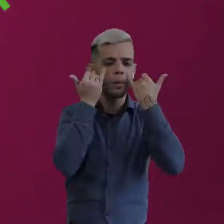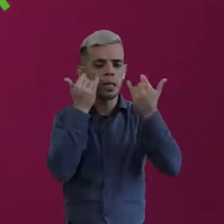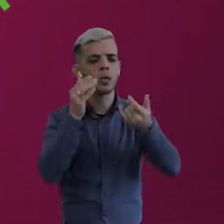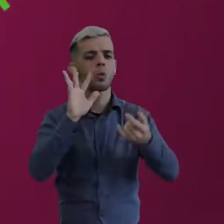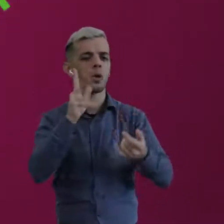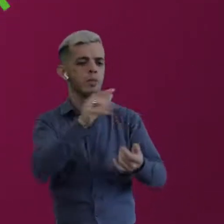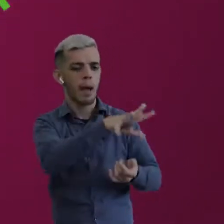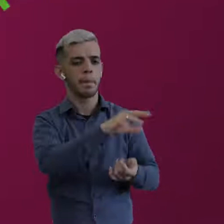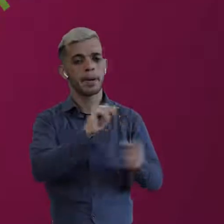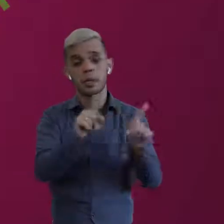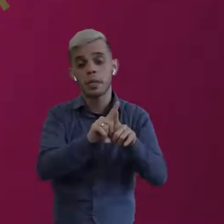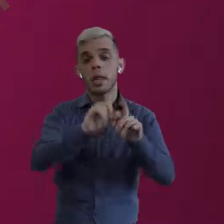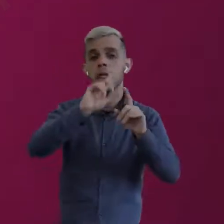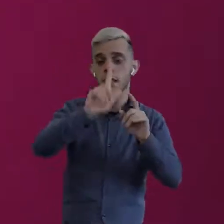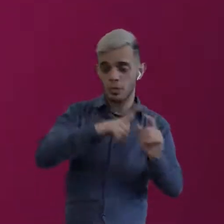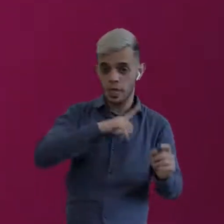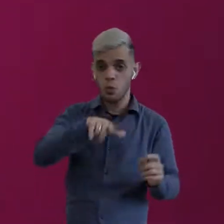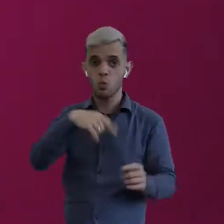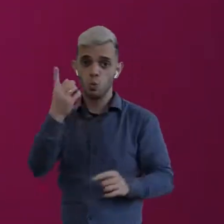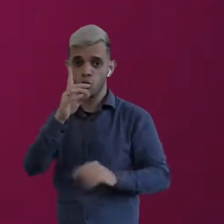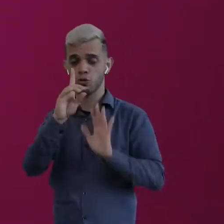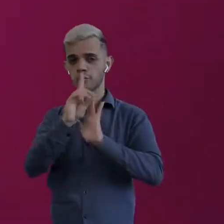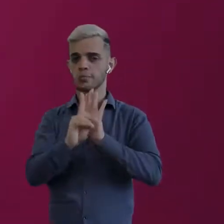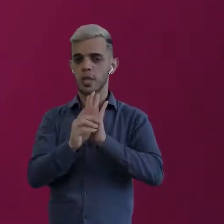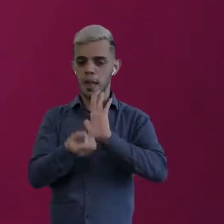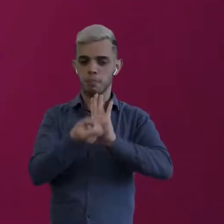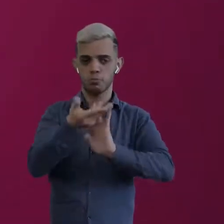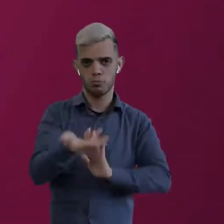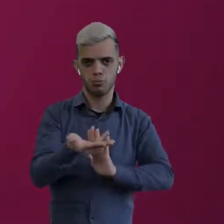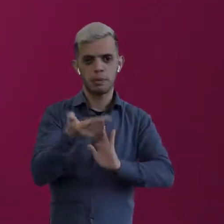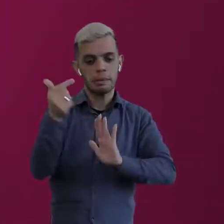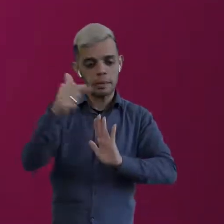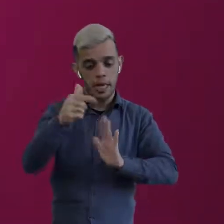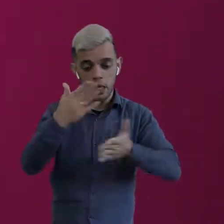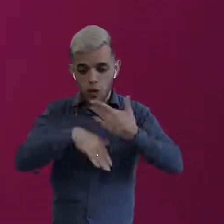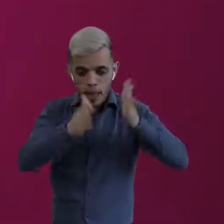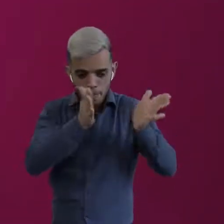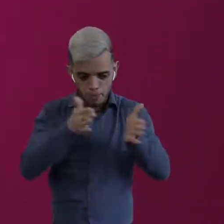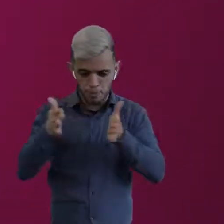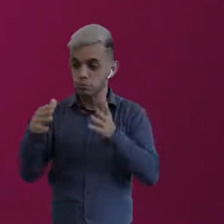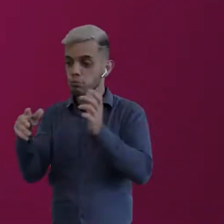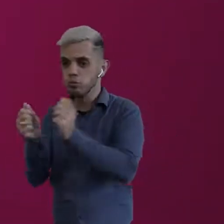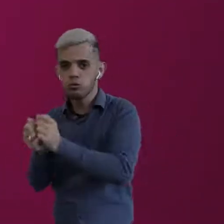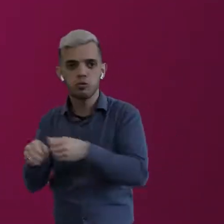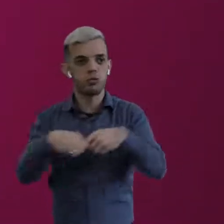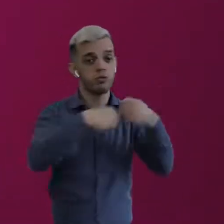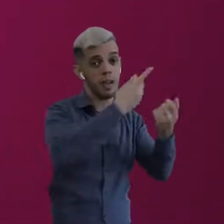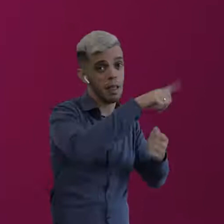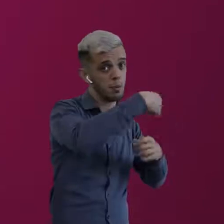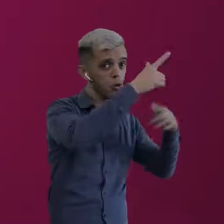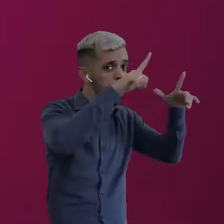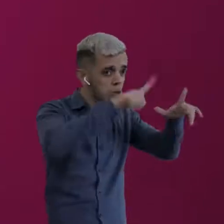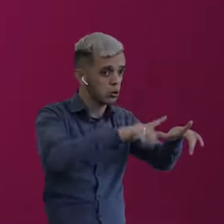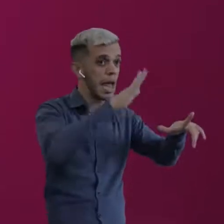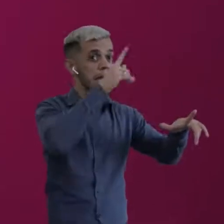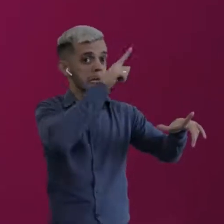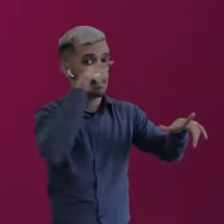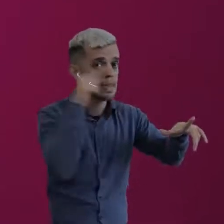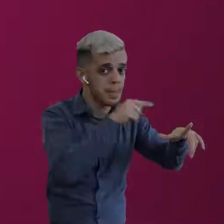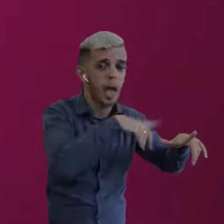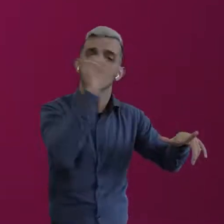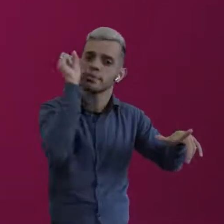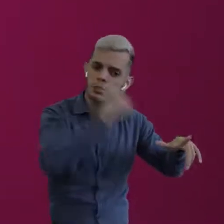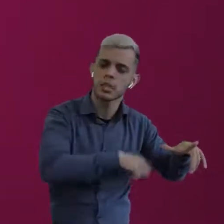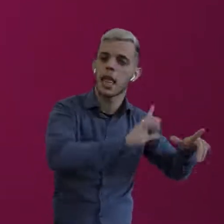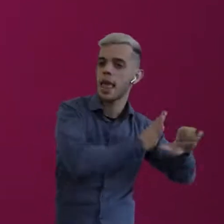quanto que ele vai adquirir, e emitir uma ADAM. Esse material a gente encaminha para a CETEC fazer o fechamento e